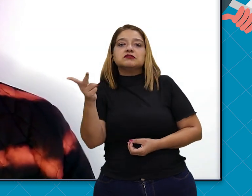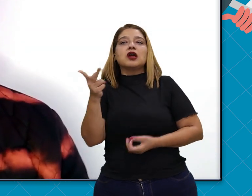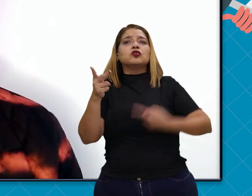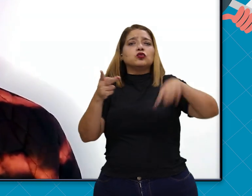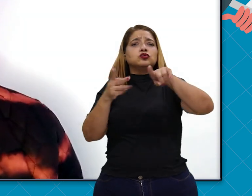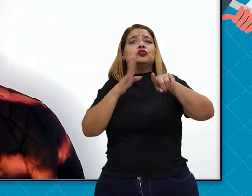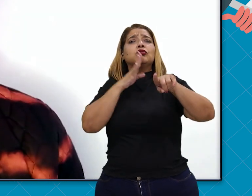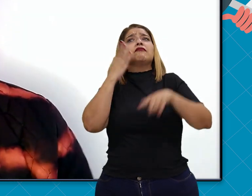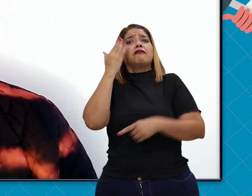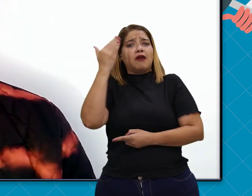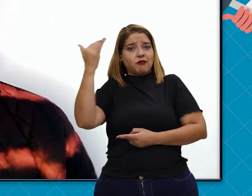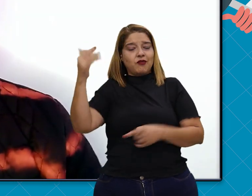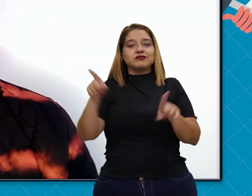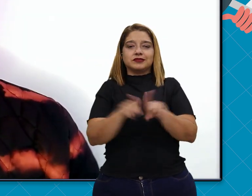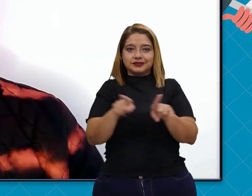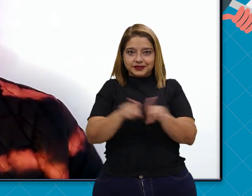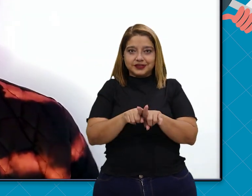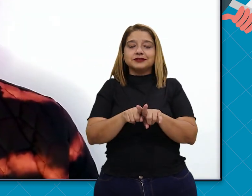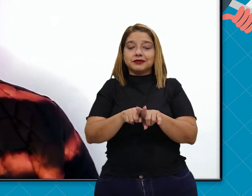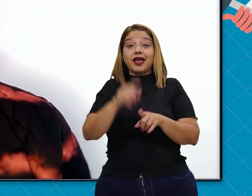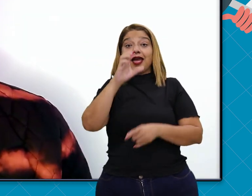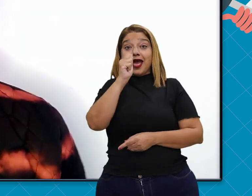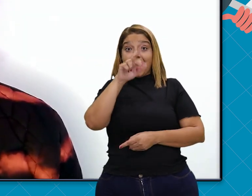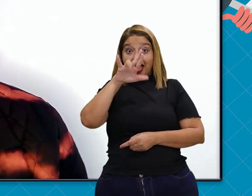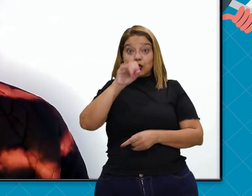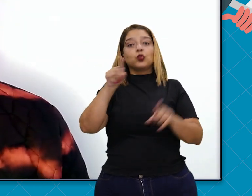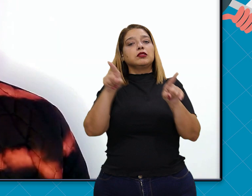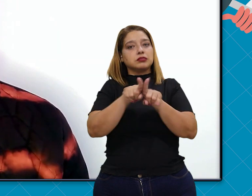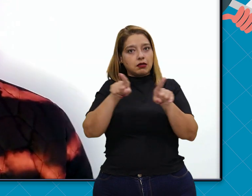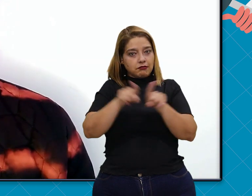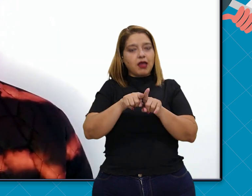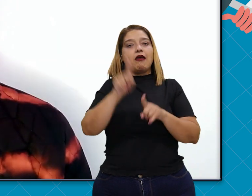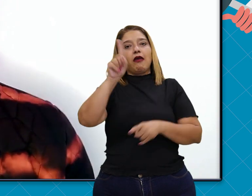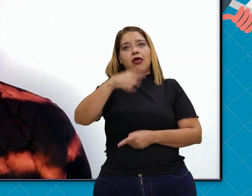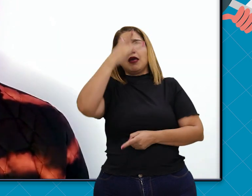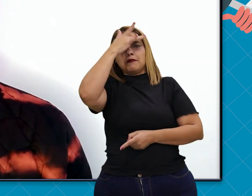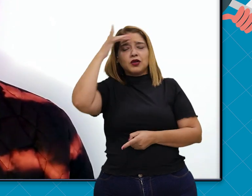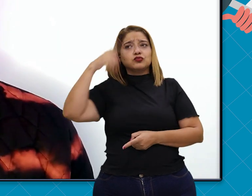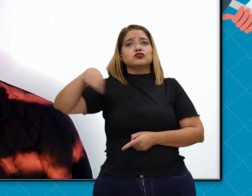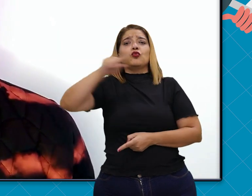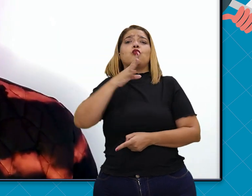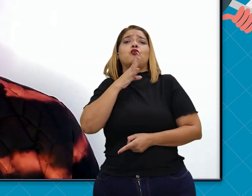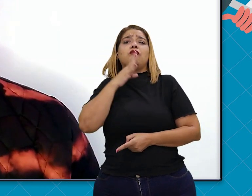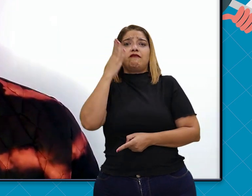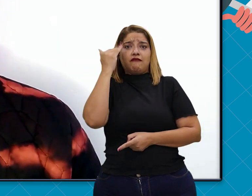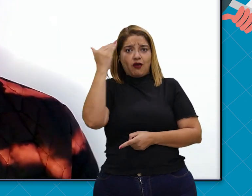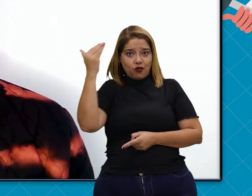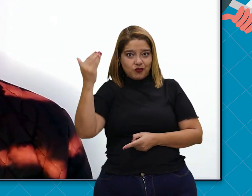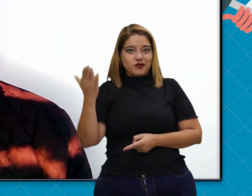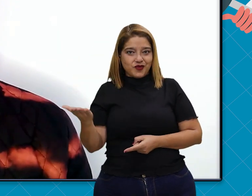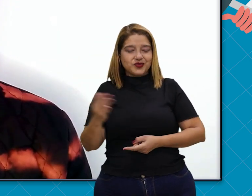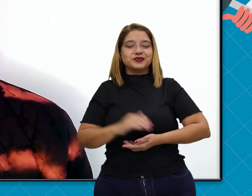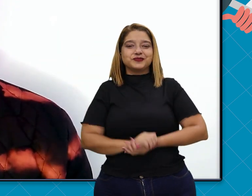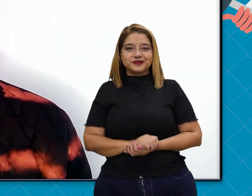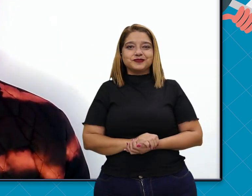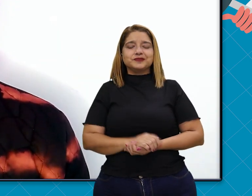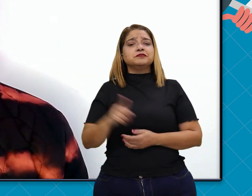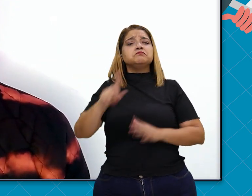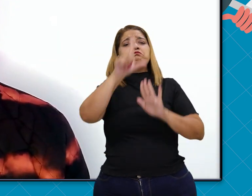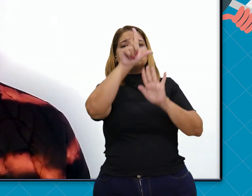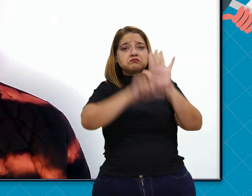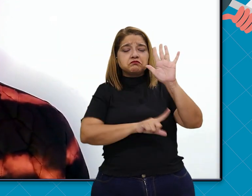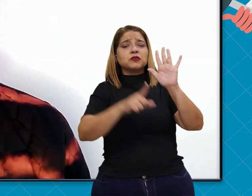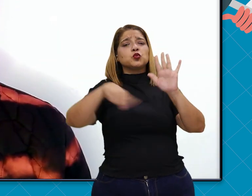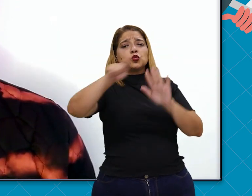falar muito. Depois da cidade de Cairo também. Muita gente também já ouviu falar da cidade de Cairo. Nesta lista mesmo, quase